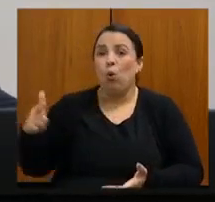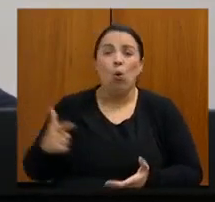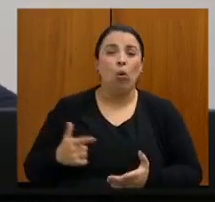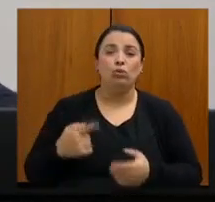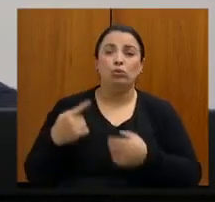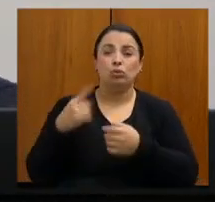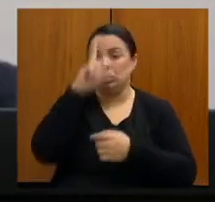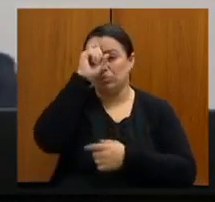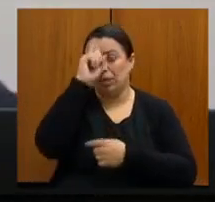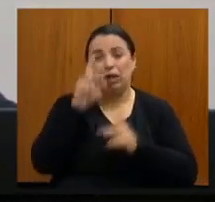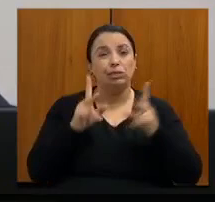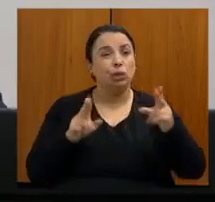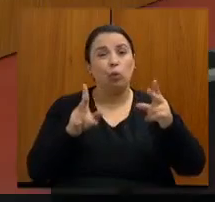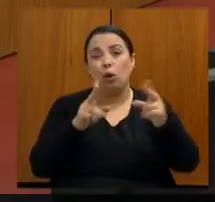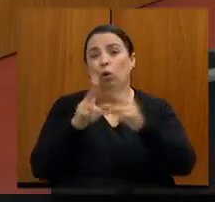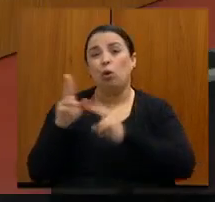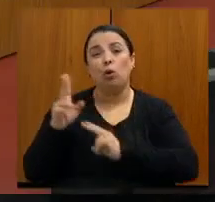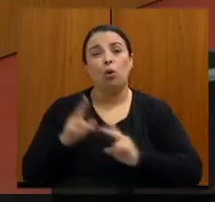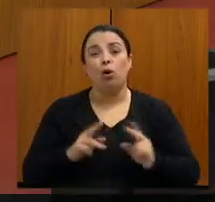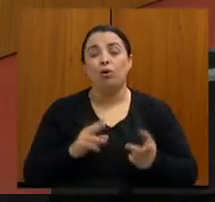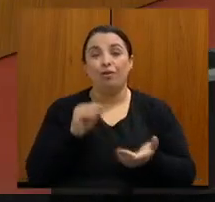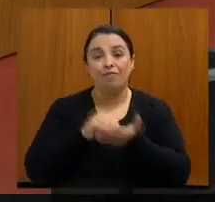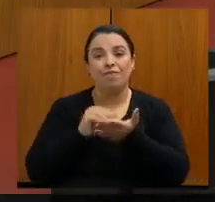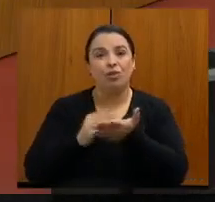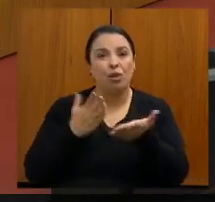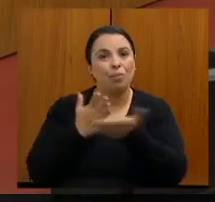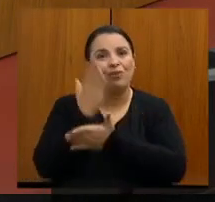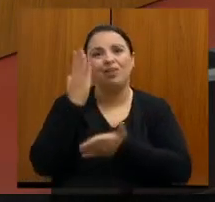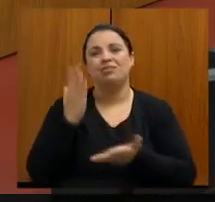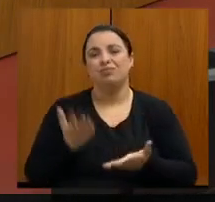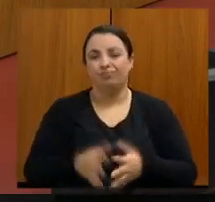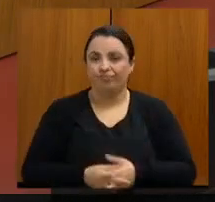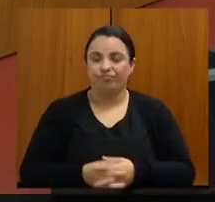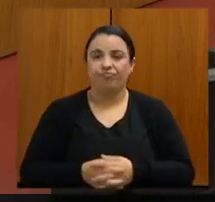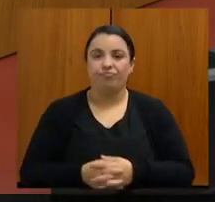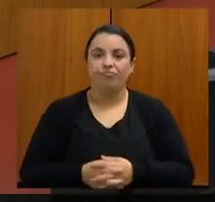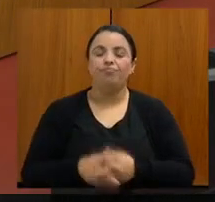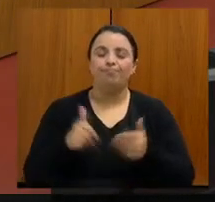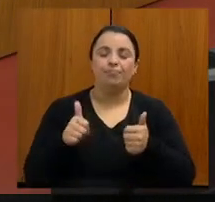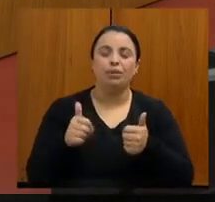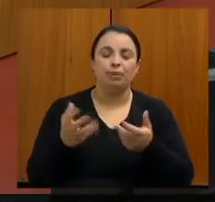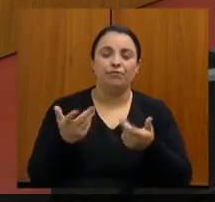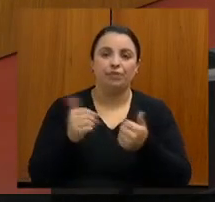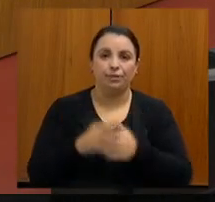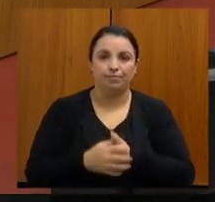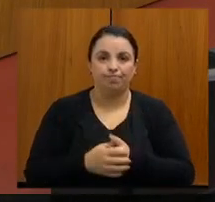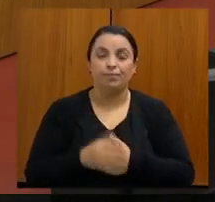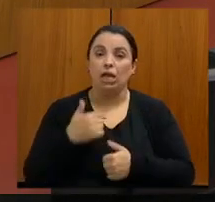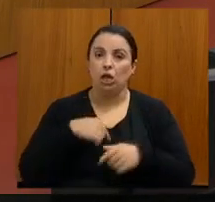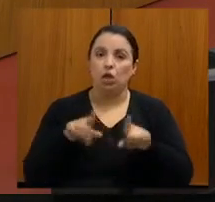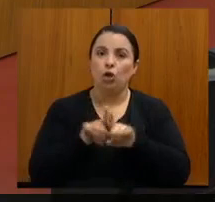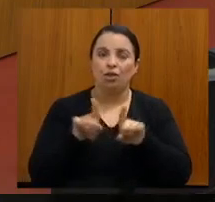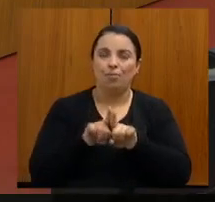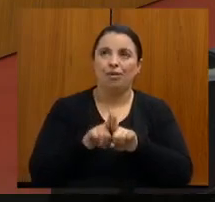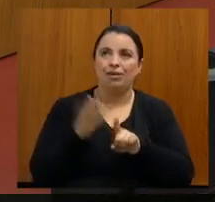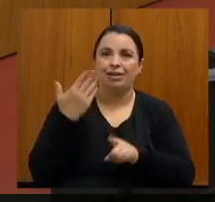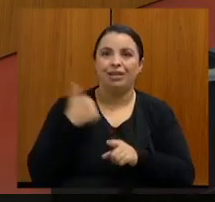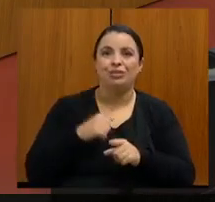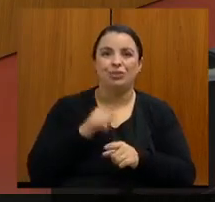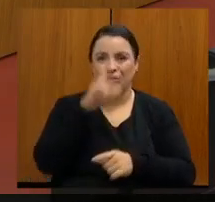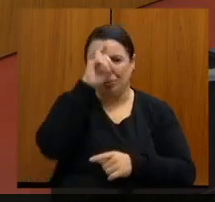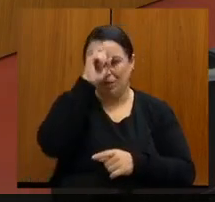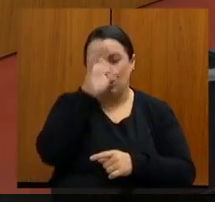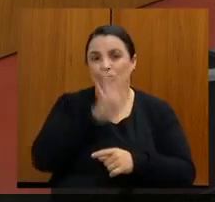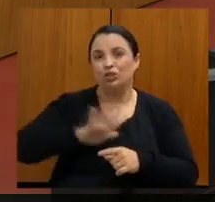ampliado lá dentro da Secretaria de Saúde. Perfeito, presidente. Primeiro, esse ponto, eu também vim de hospital geral que faz